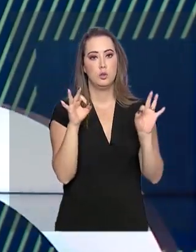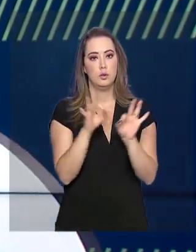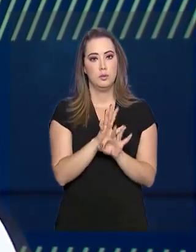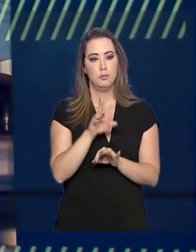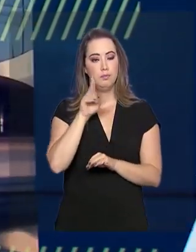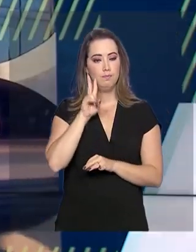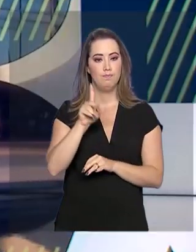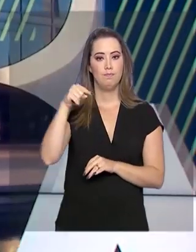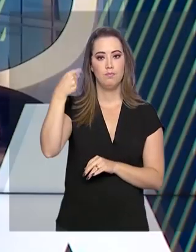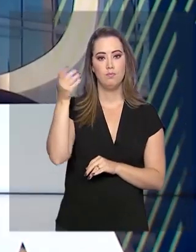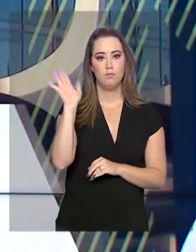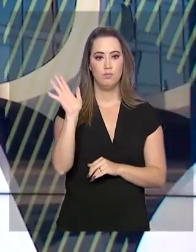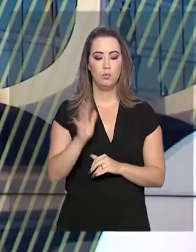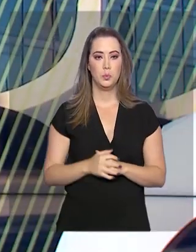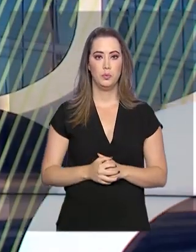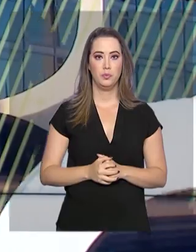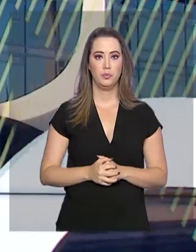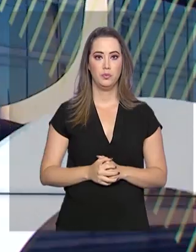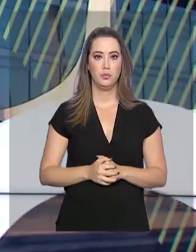por aqui. Até a próxima edição.